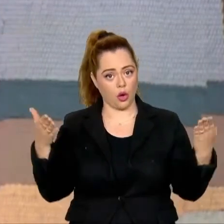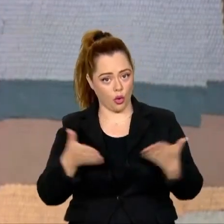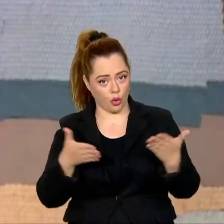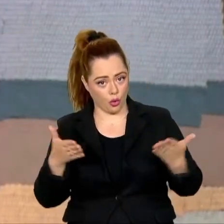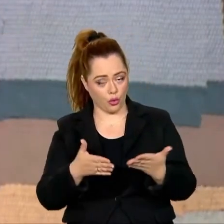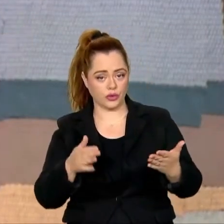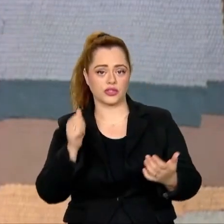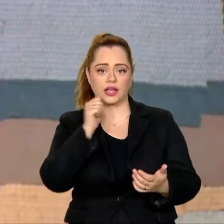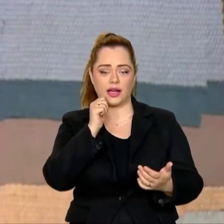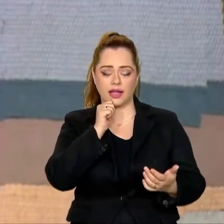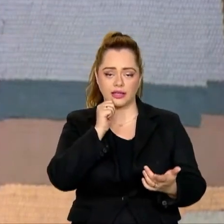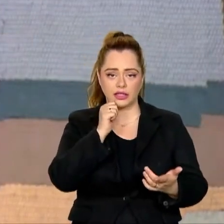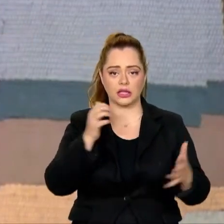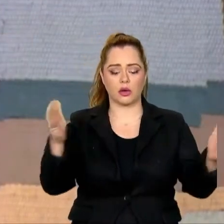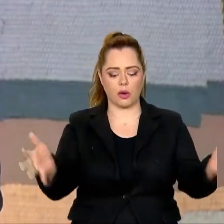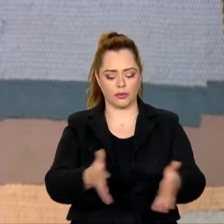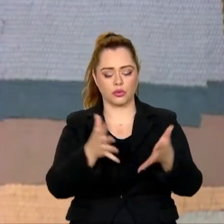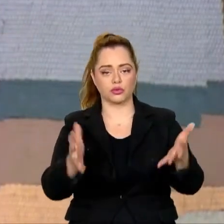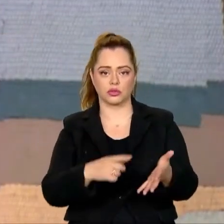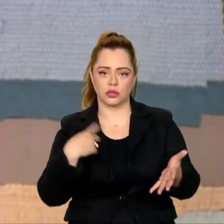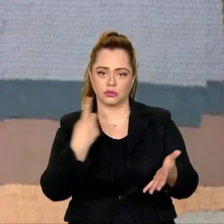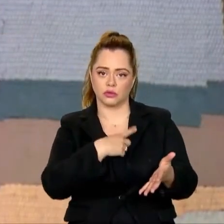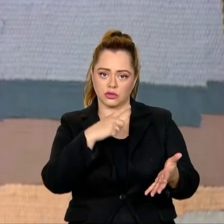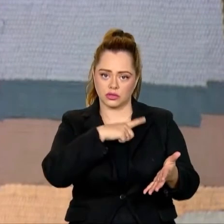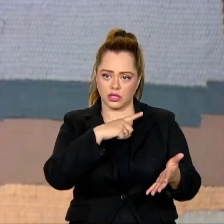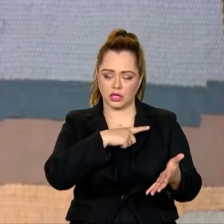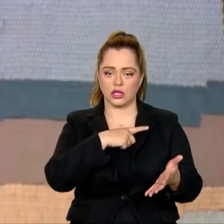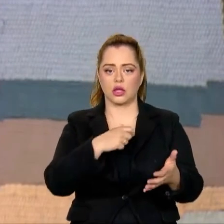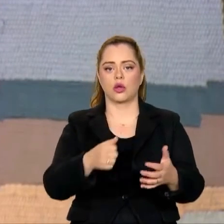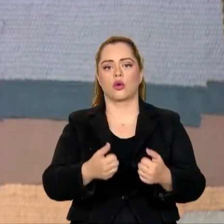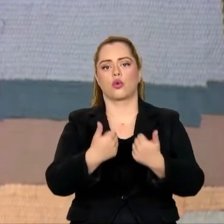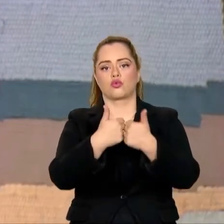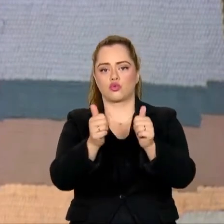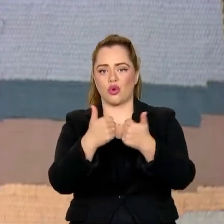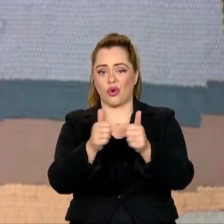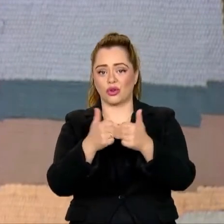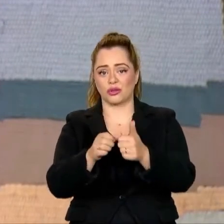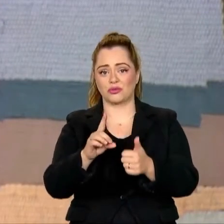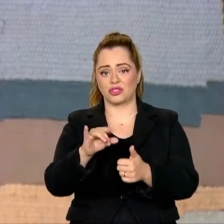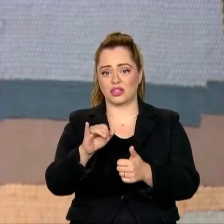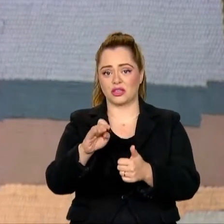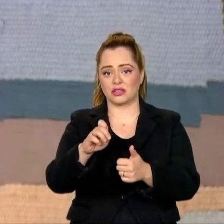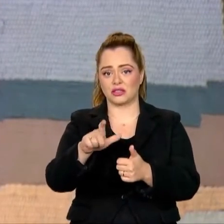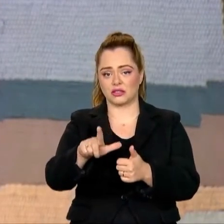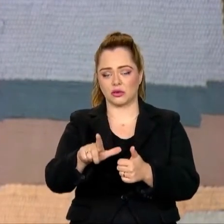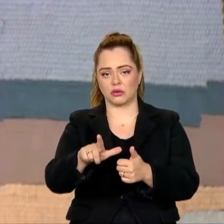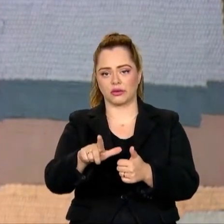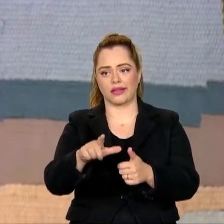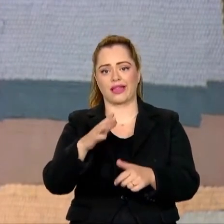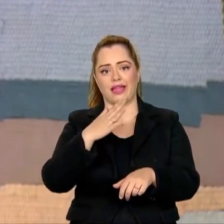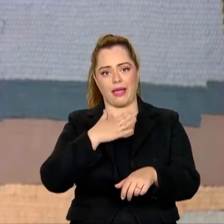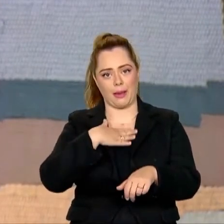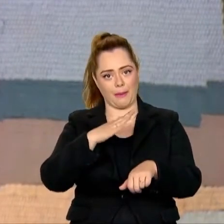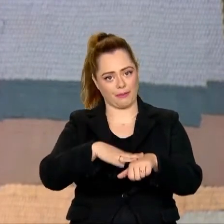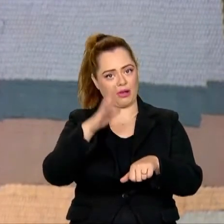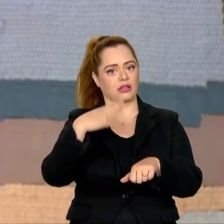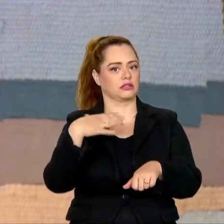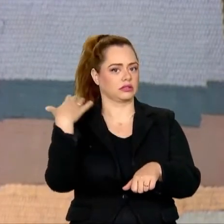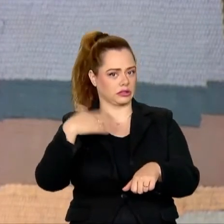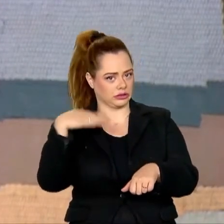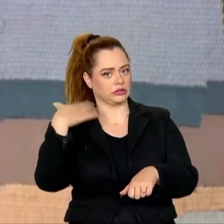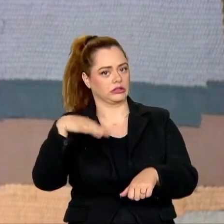ainda com a escala de produção que nós temos, o ônibus a diesel custa o dobro do que um ônibus elétrico.